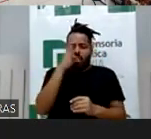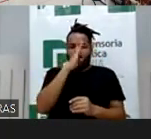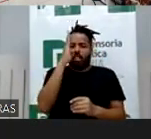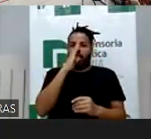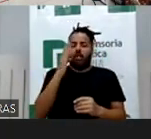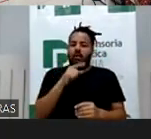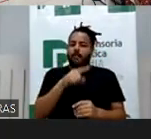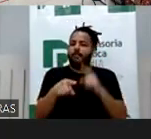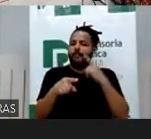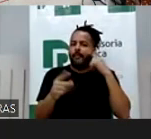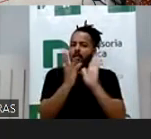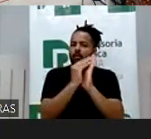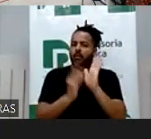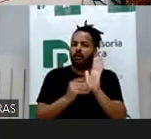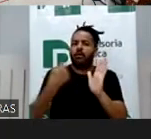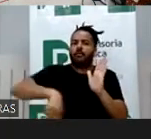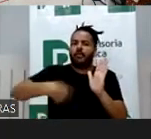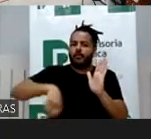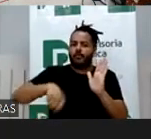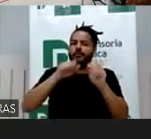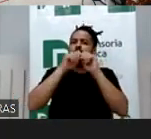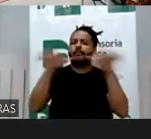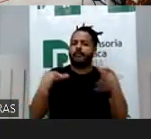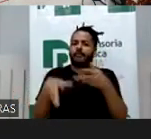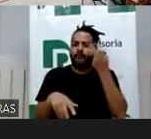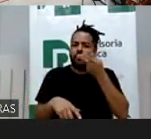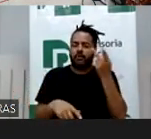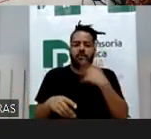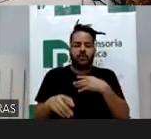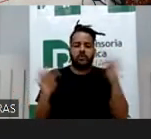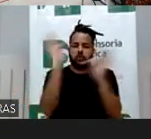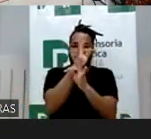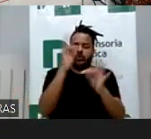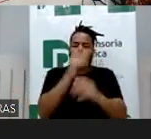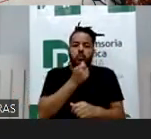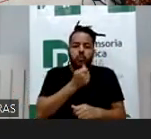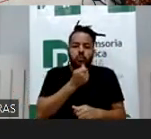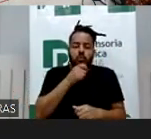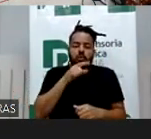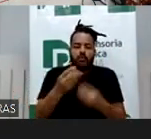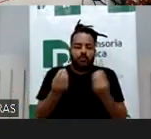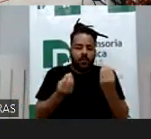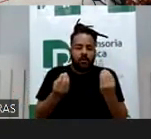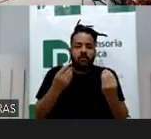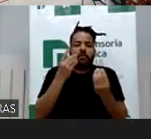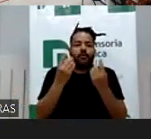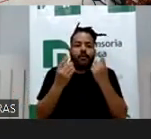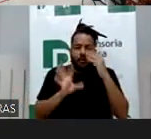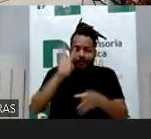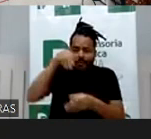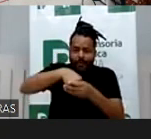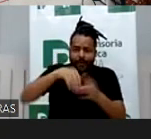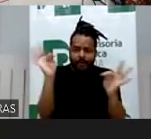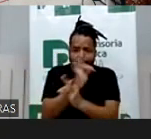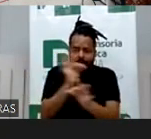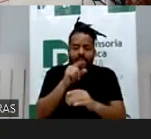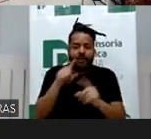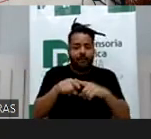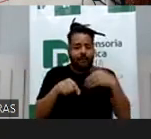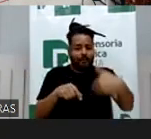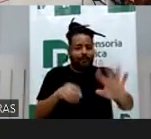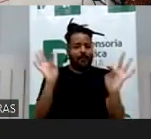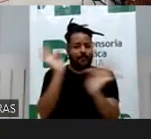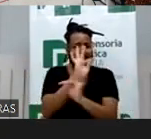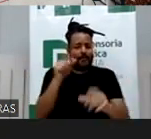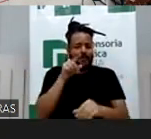pautar isso para discussão, pelo amor de Deus. Eu não tenho o TikTok, por exemplo, porque, meu Deus, vou ter que entrar no TikTok, daqui a pouco o TikTok vai